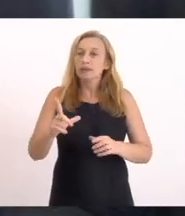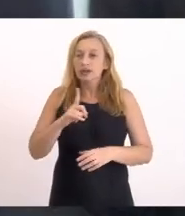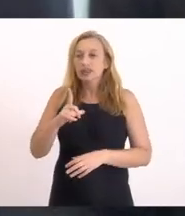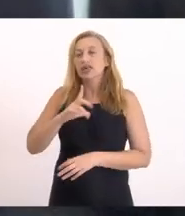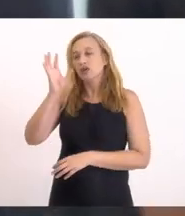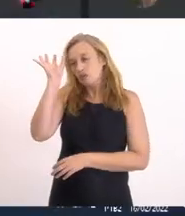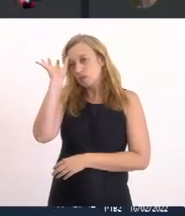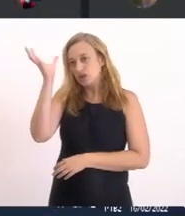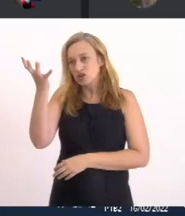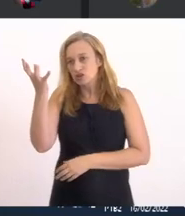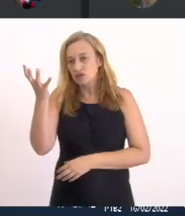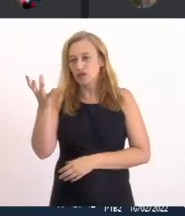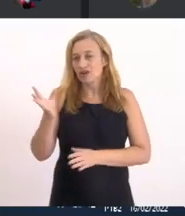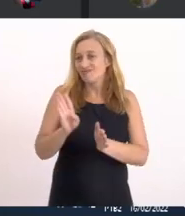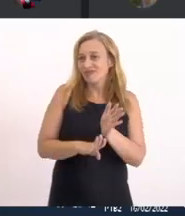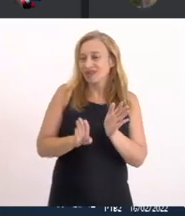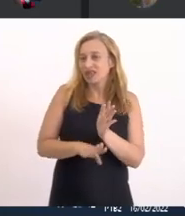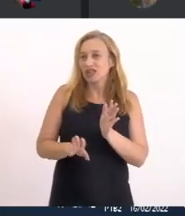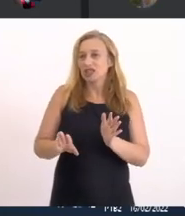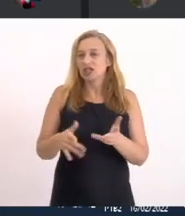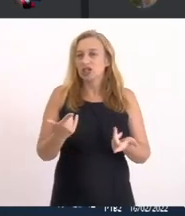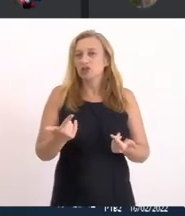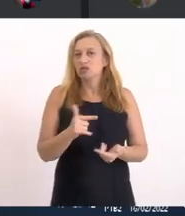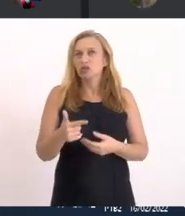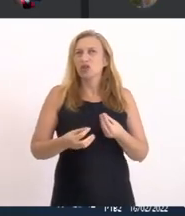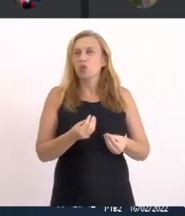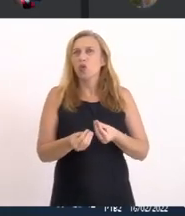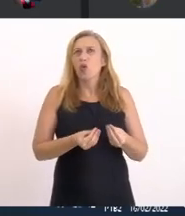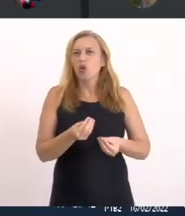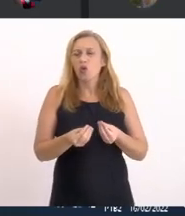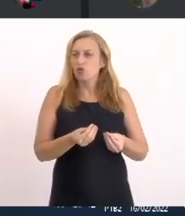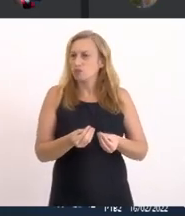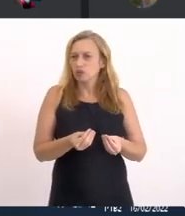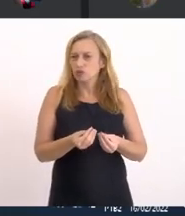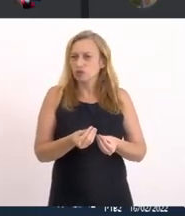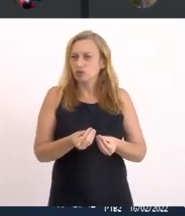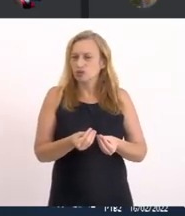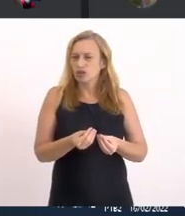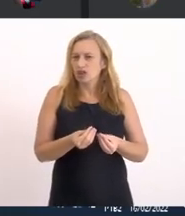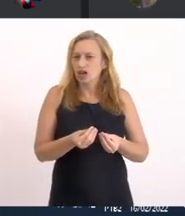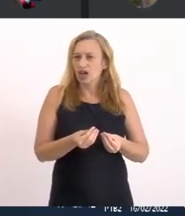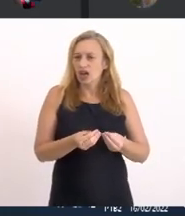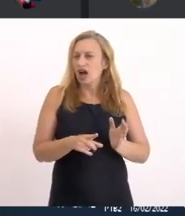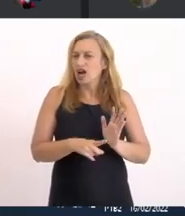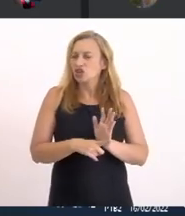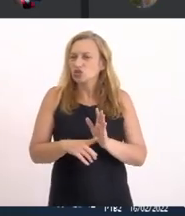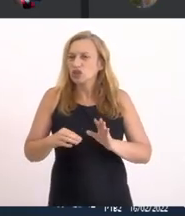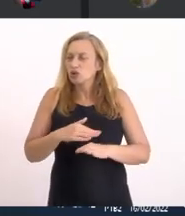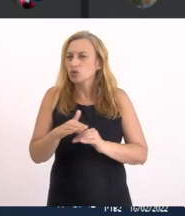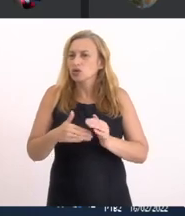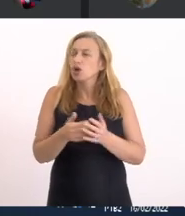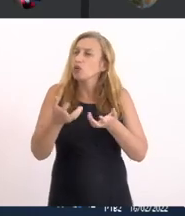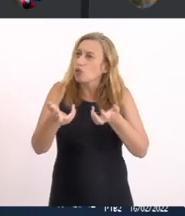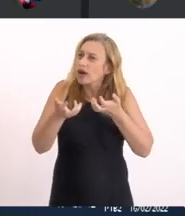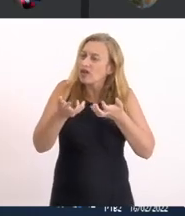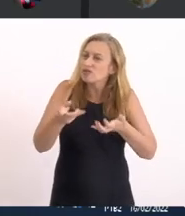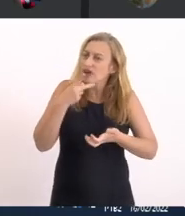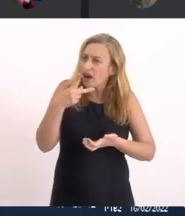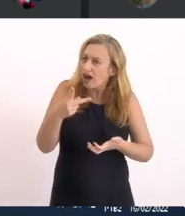uma furtuna Não existe bala de prata Para recuperar a lagoa Não, essa não existe Vamos para a redentora É isso que eu estou querendo